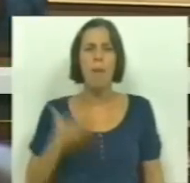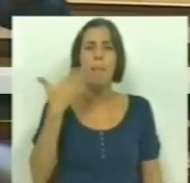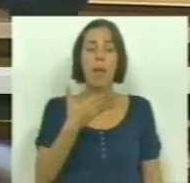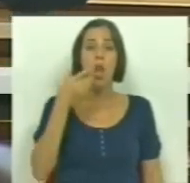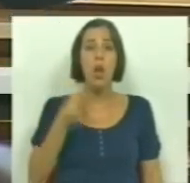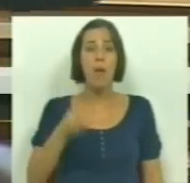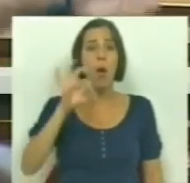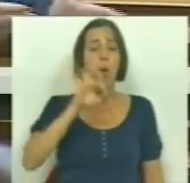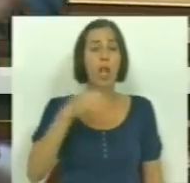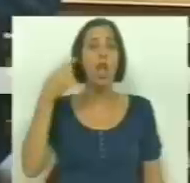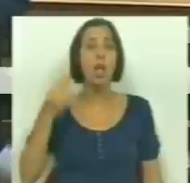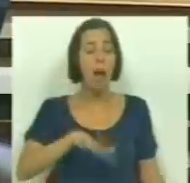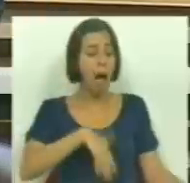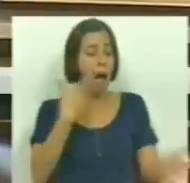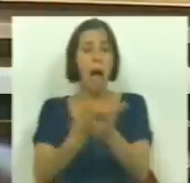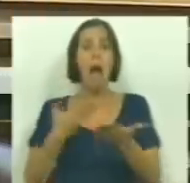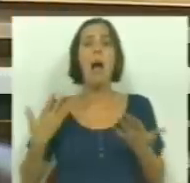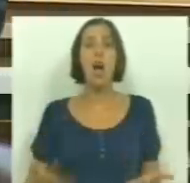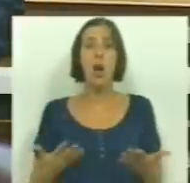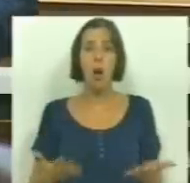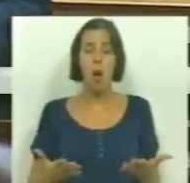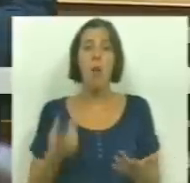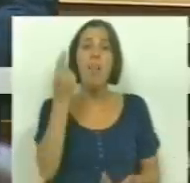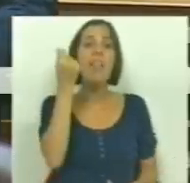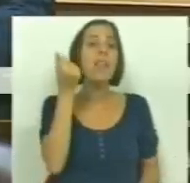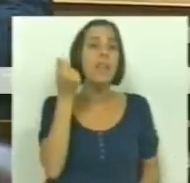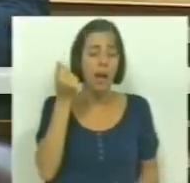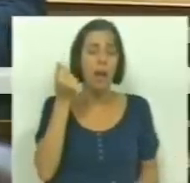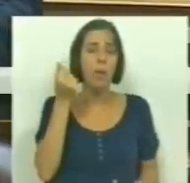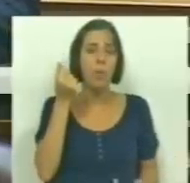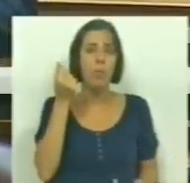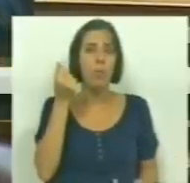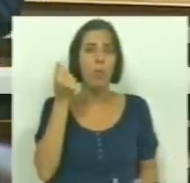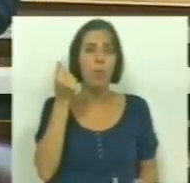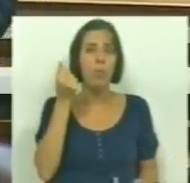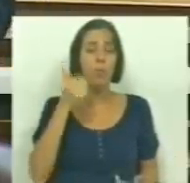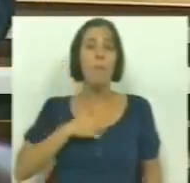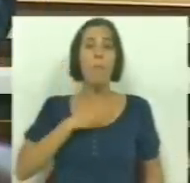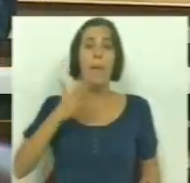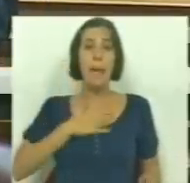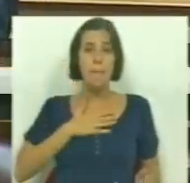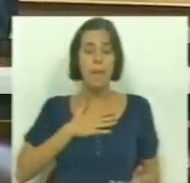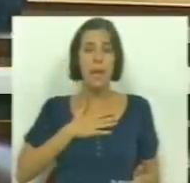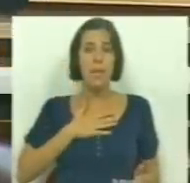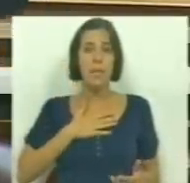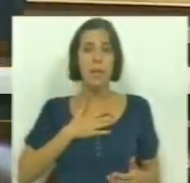1989 até agora o dinheiro que as empresas